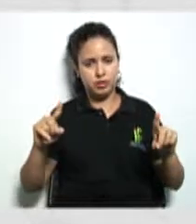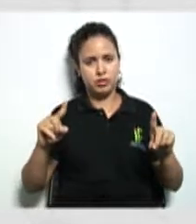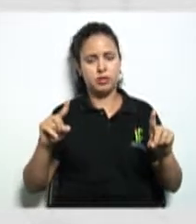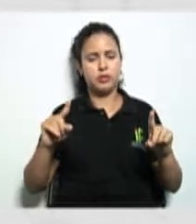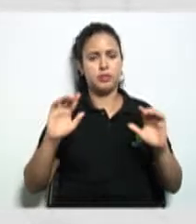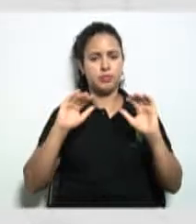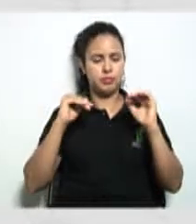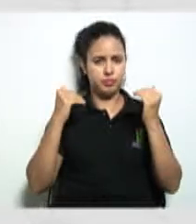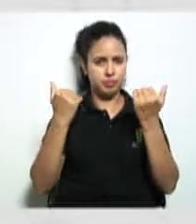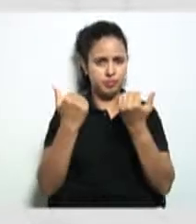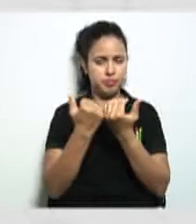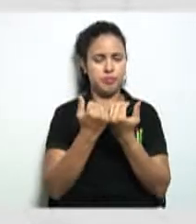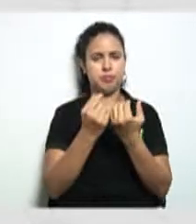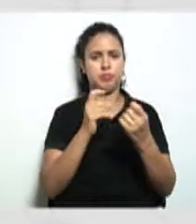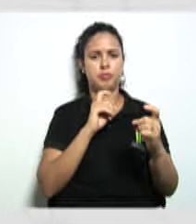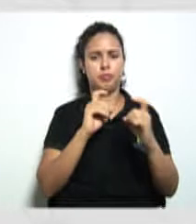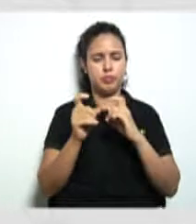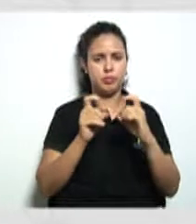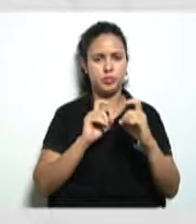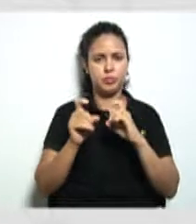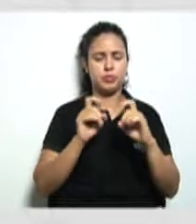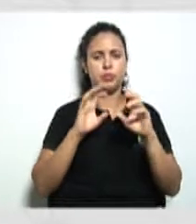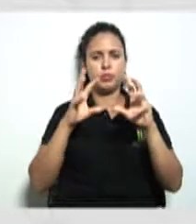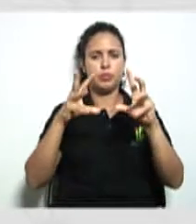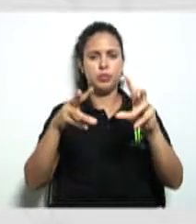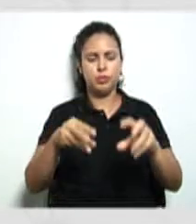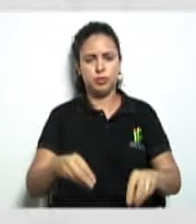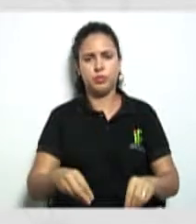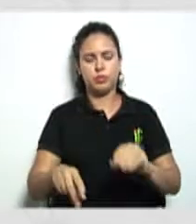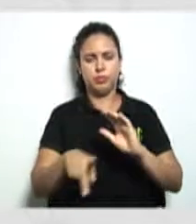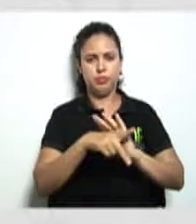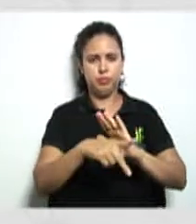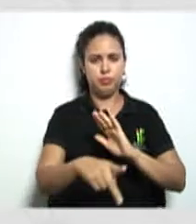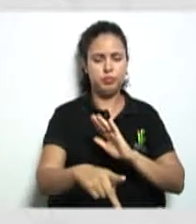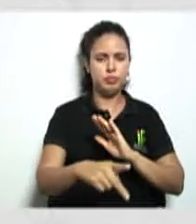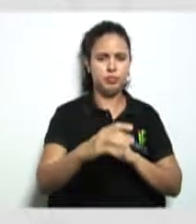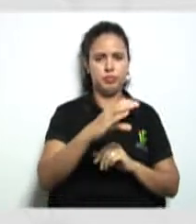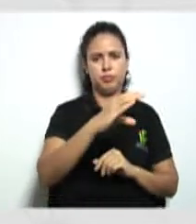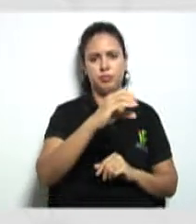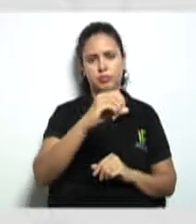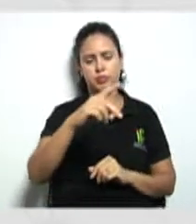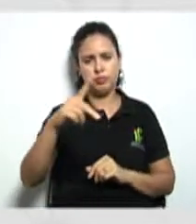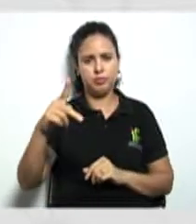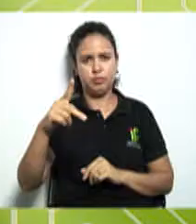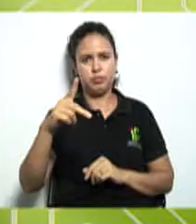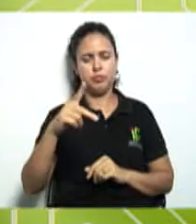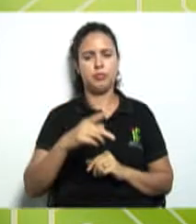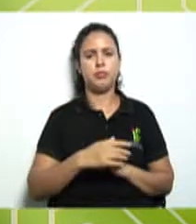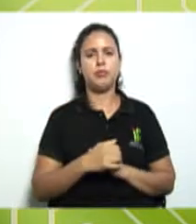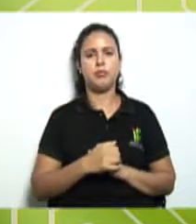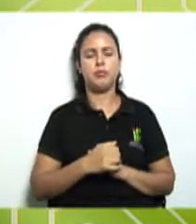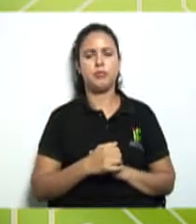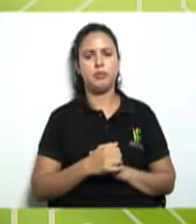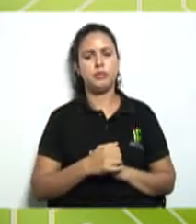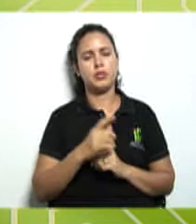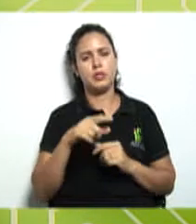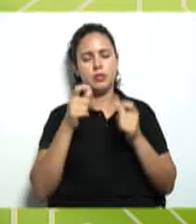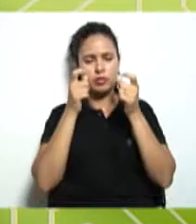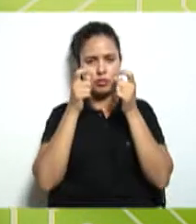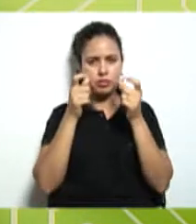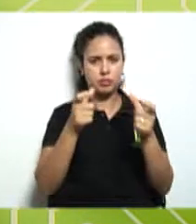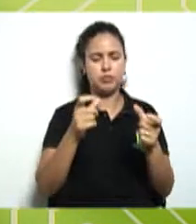Assembleia será discutido todas as situações pertinentes do quê? A cooperativa. Os interesses da